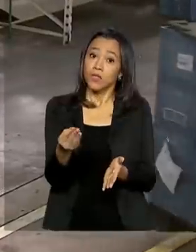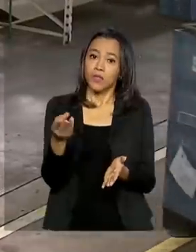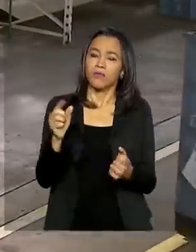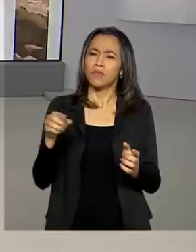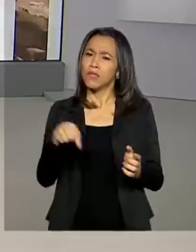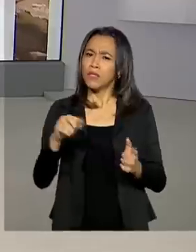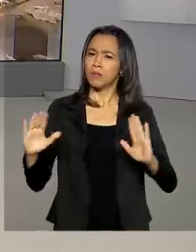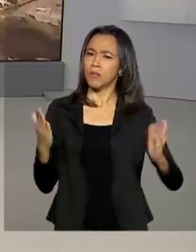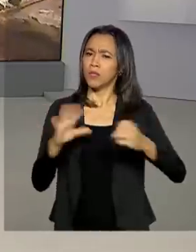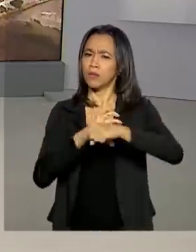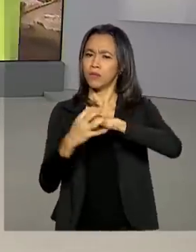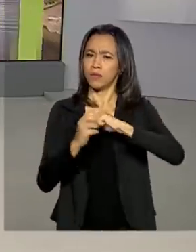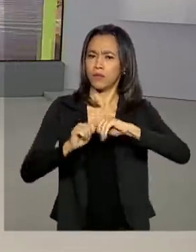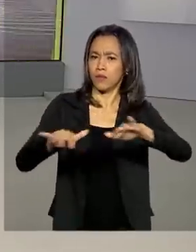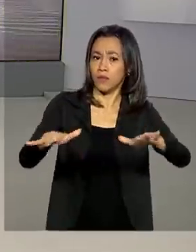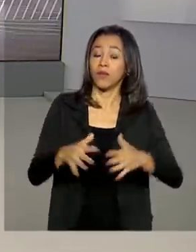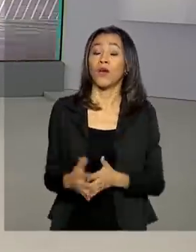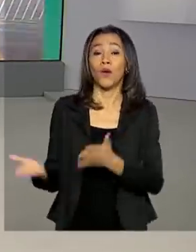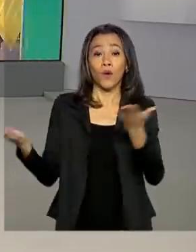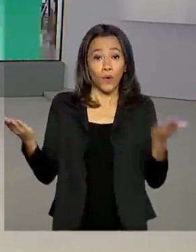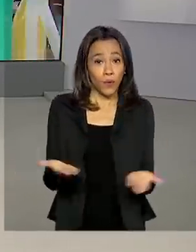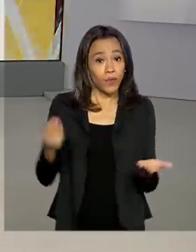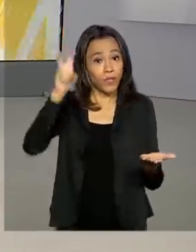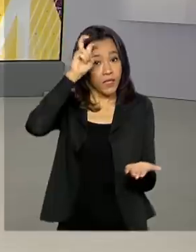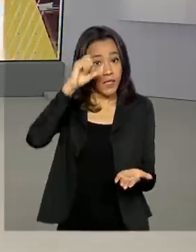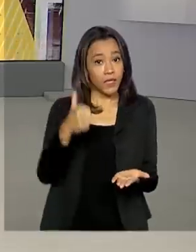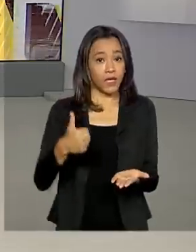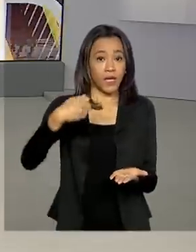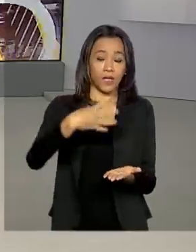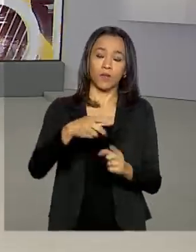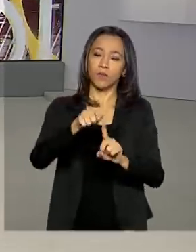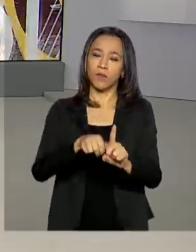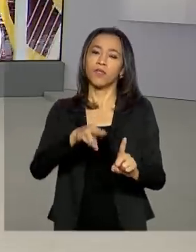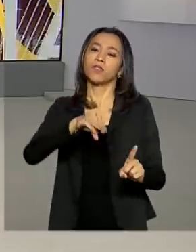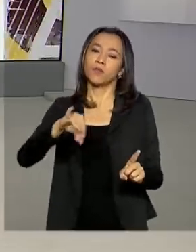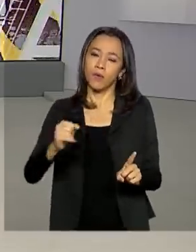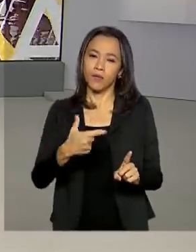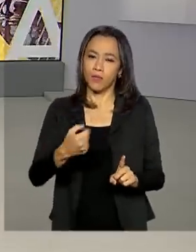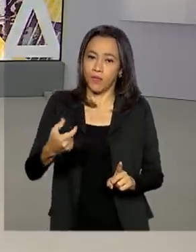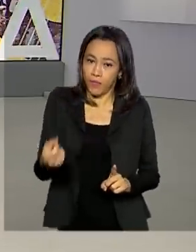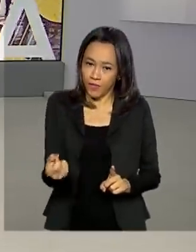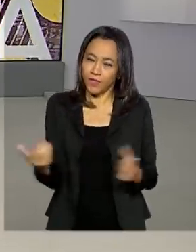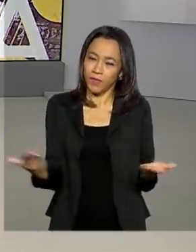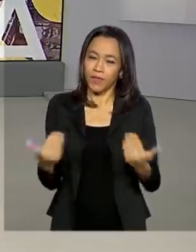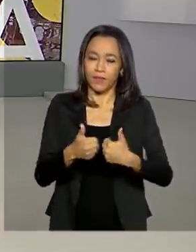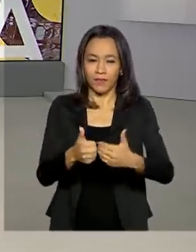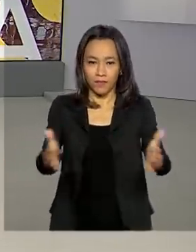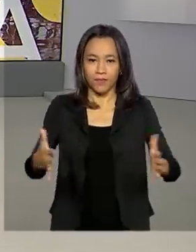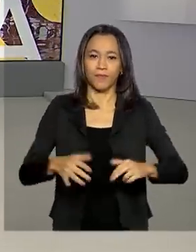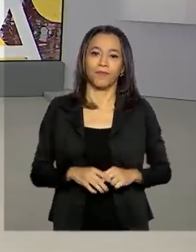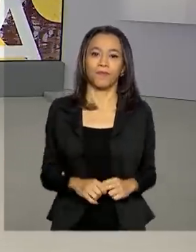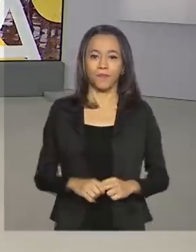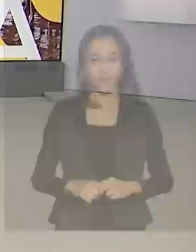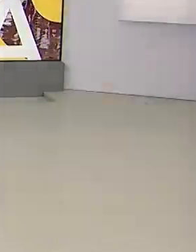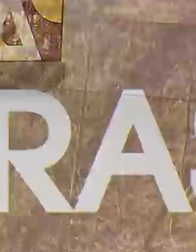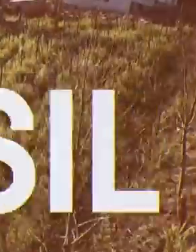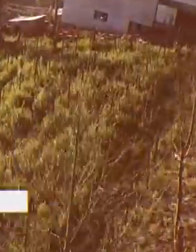coronavírus. Hoje é quinta-feira, 14 de maio de 2020. O Brasil em Dia começa agora.